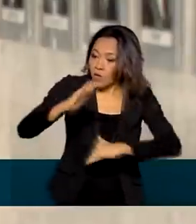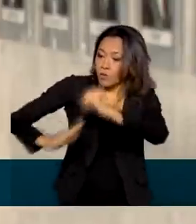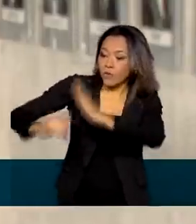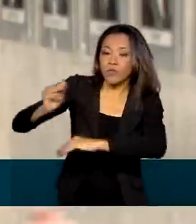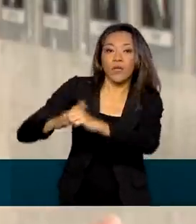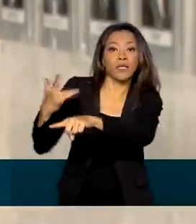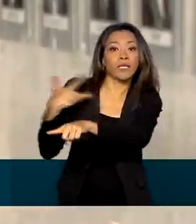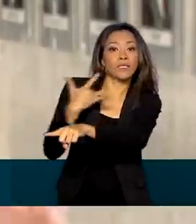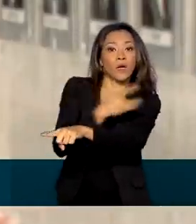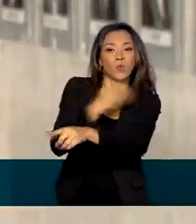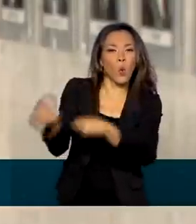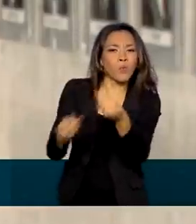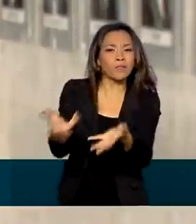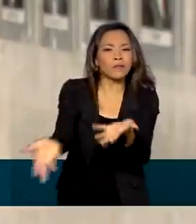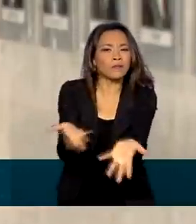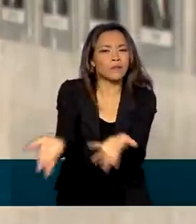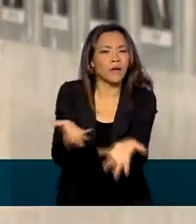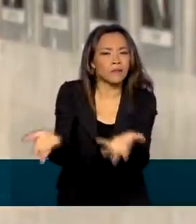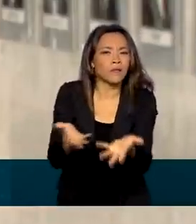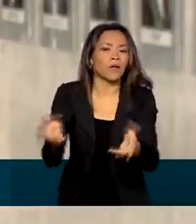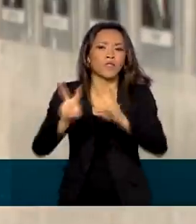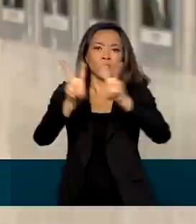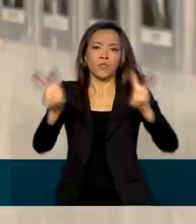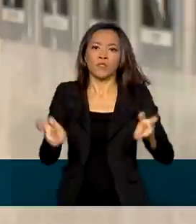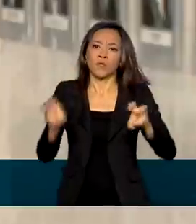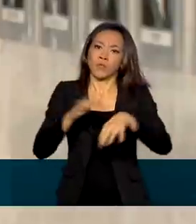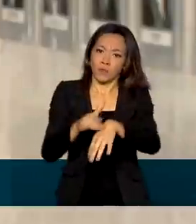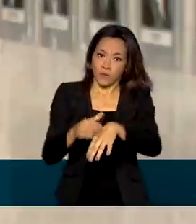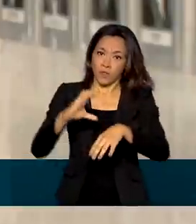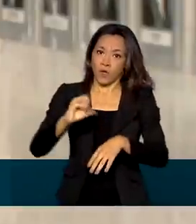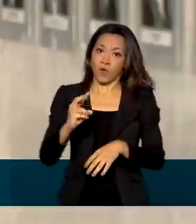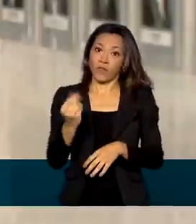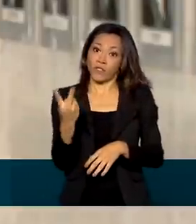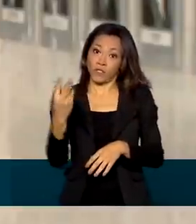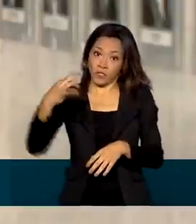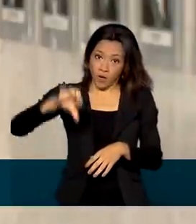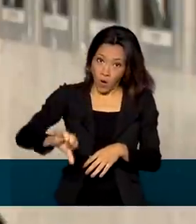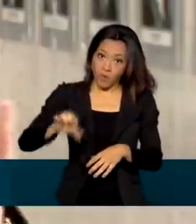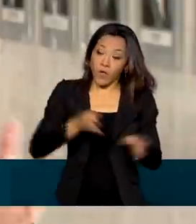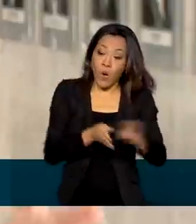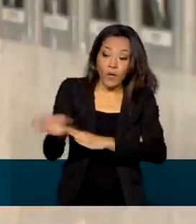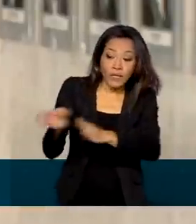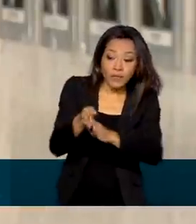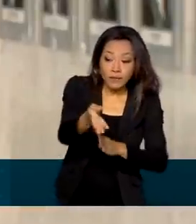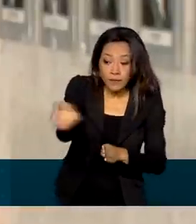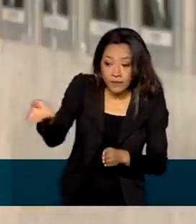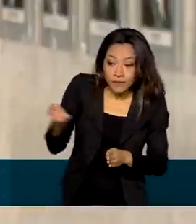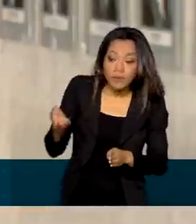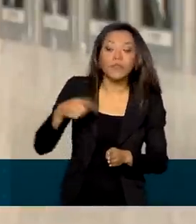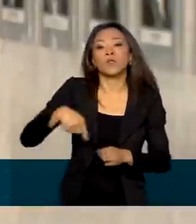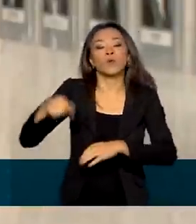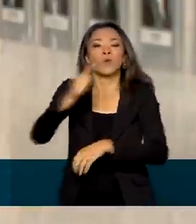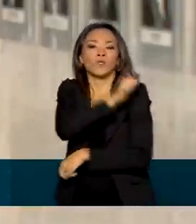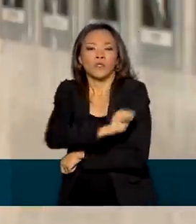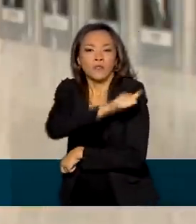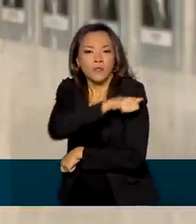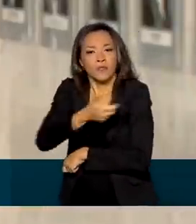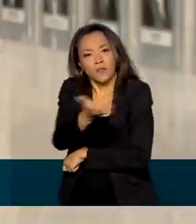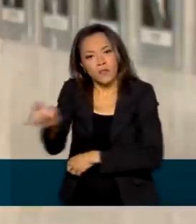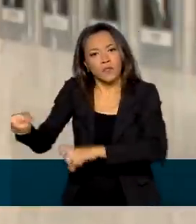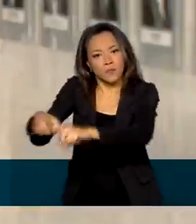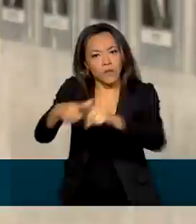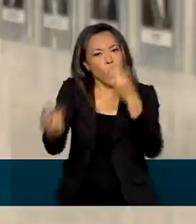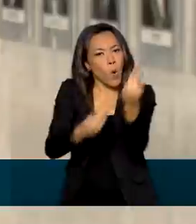-19. Enquanto isso, notas técnicas já orientam médicos e enfermeiros sobre o uso racional do oxigênio e como executar a